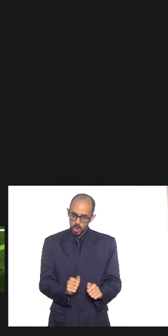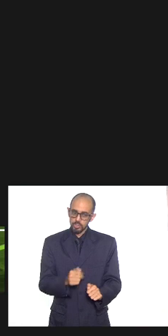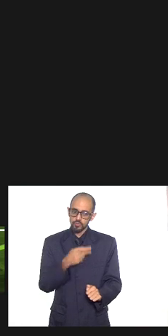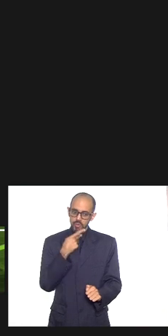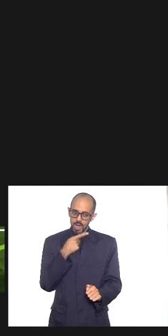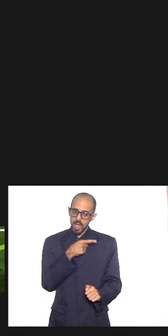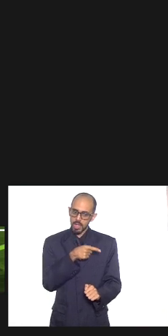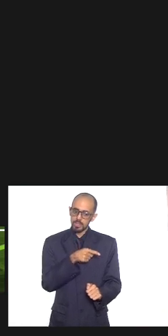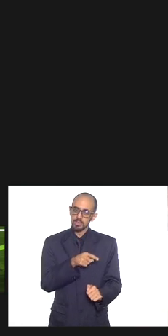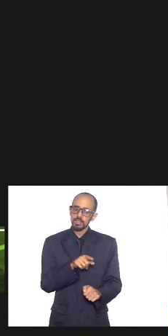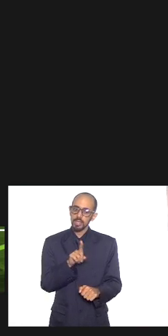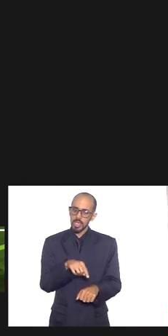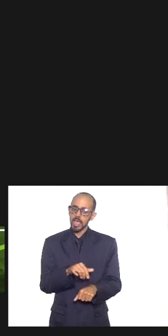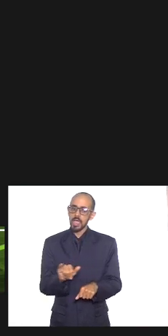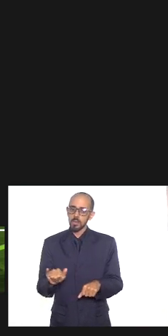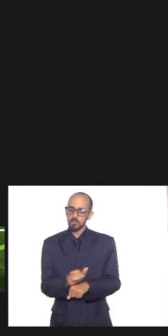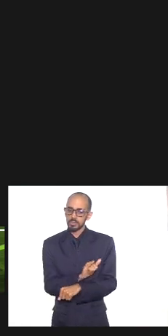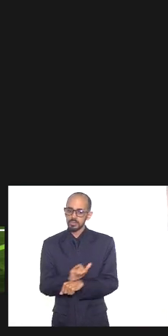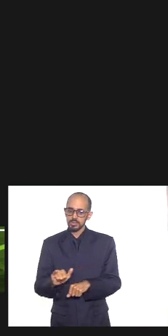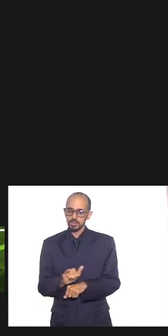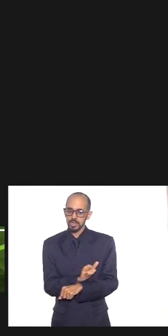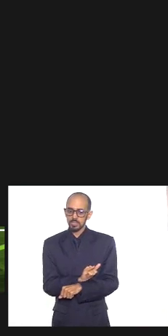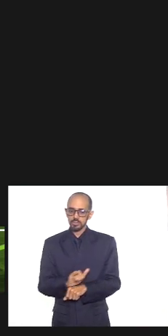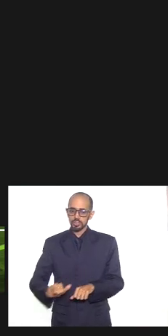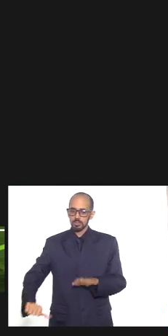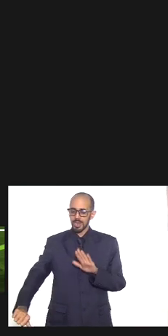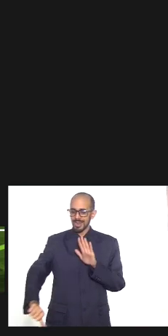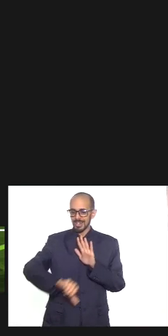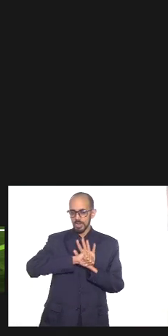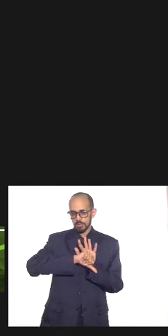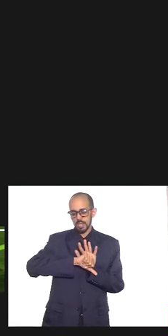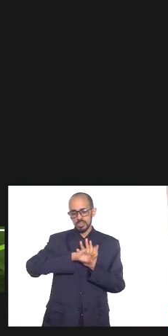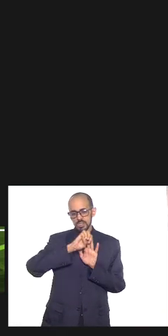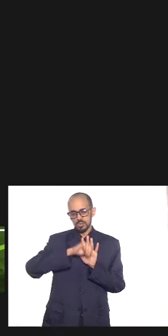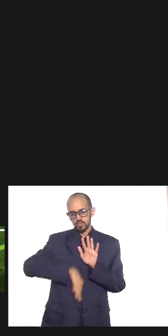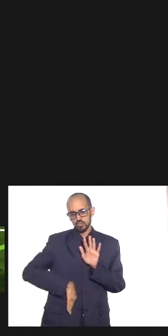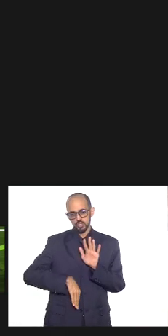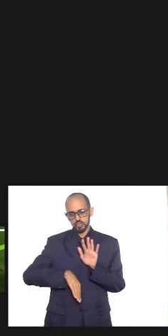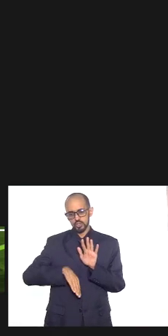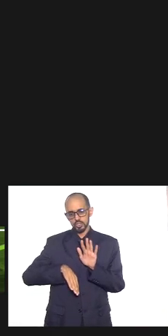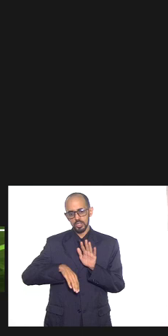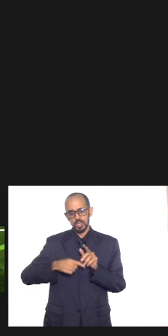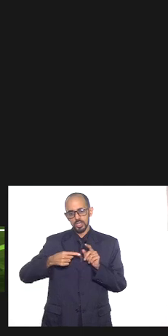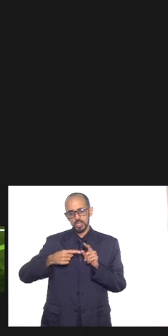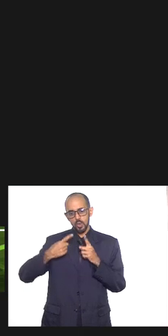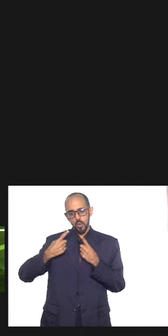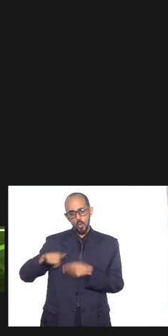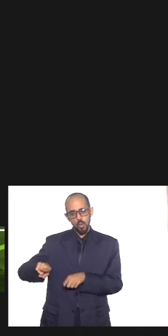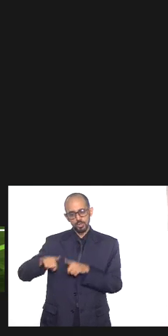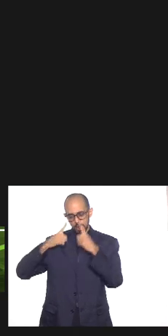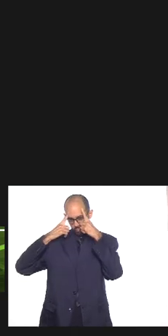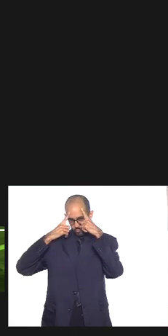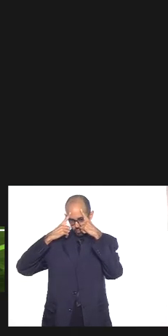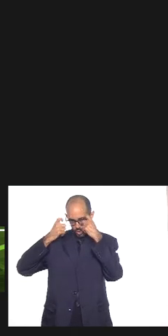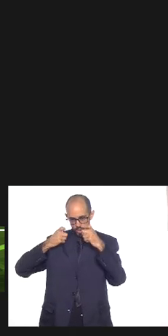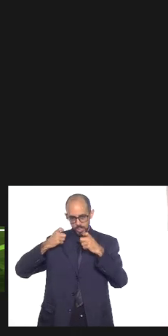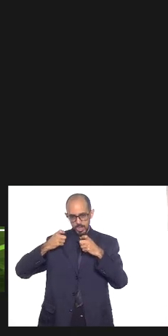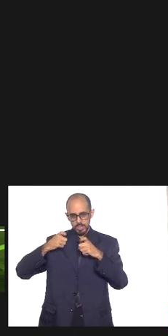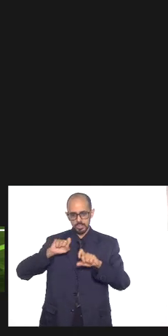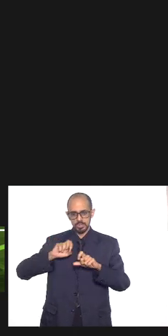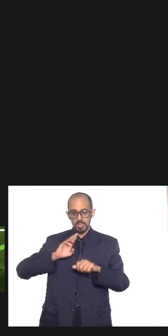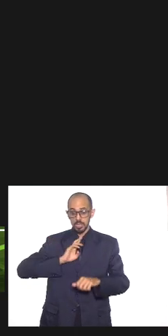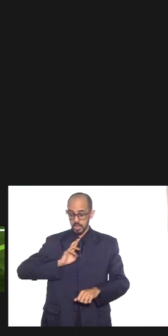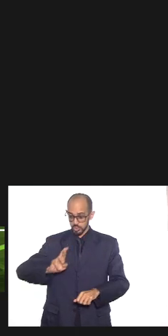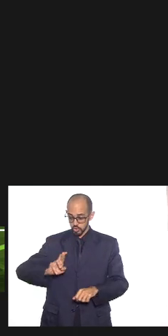caminho é a ferramenta para a criminalização sim dos direitos violados não apenas contra os